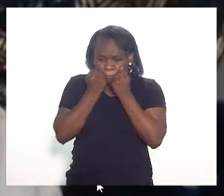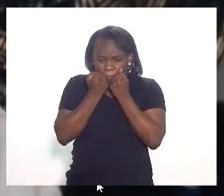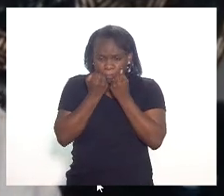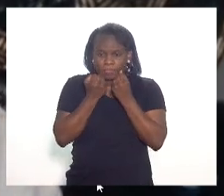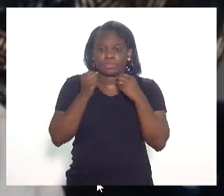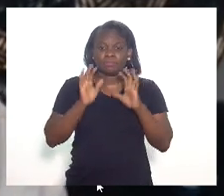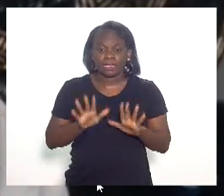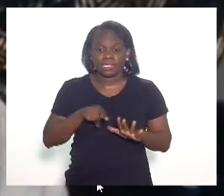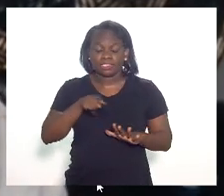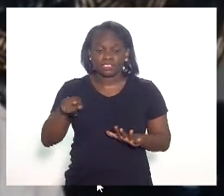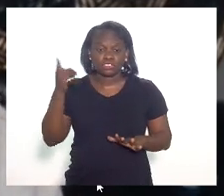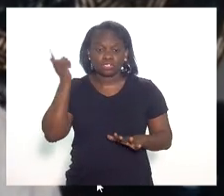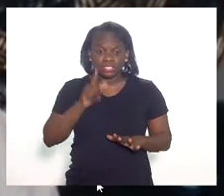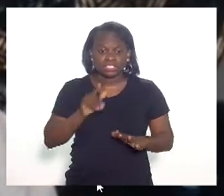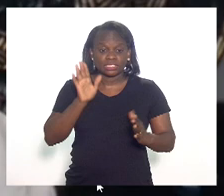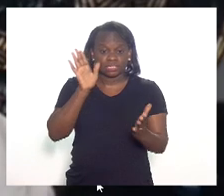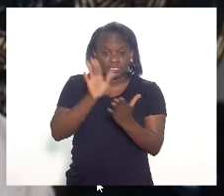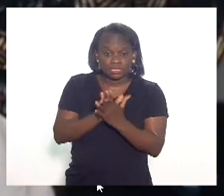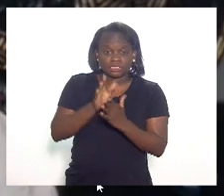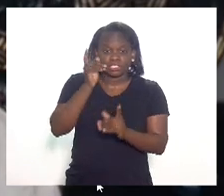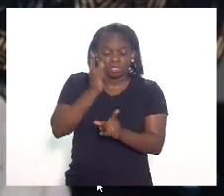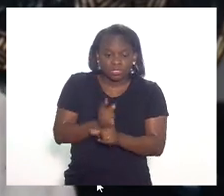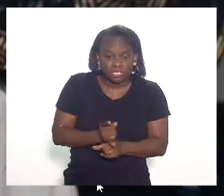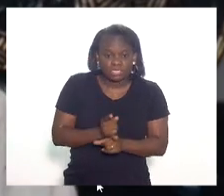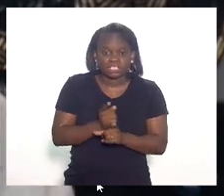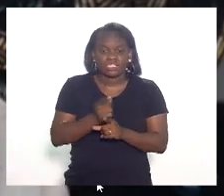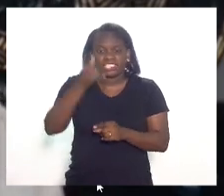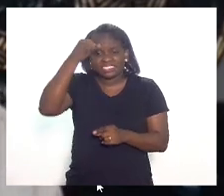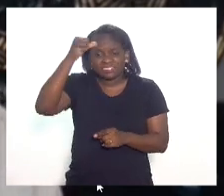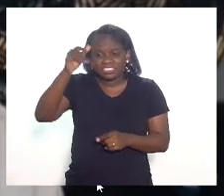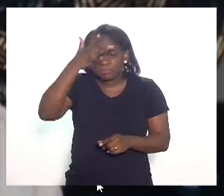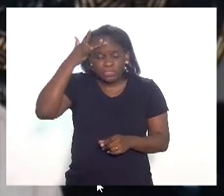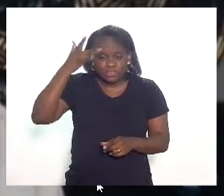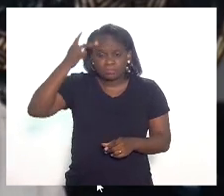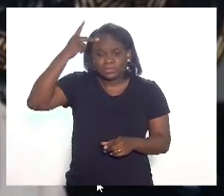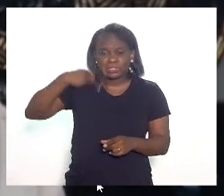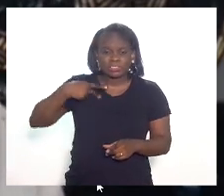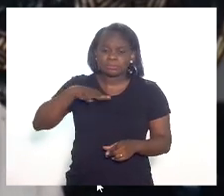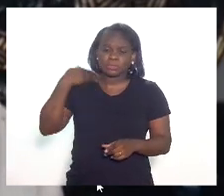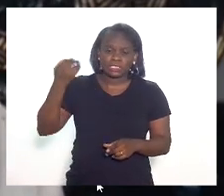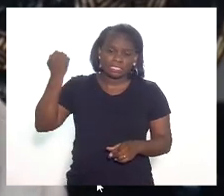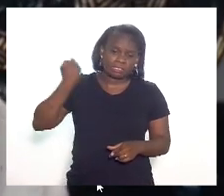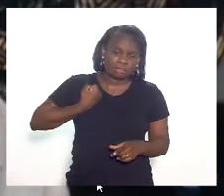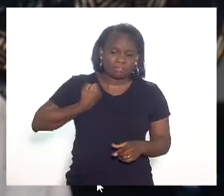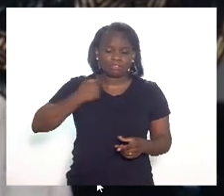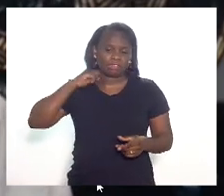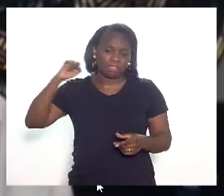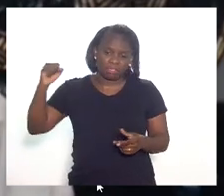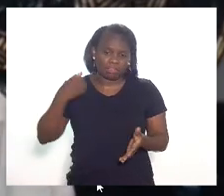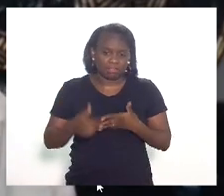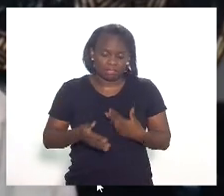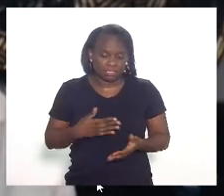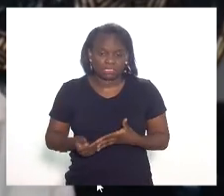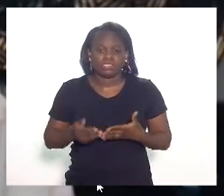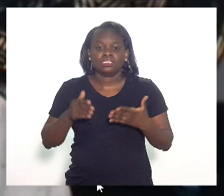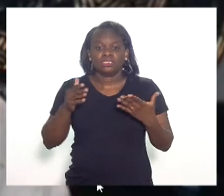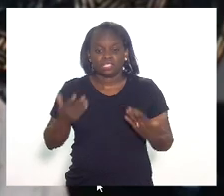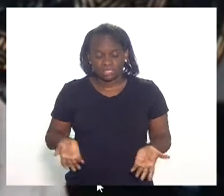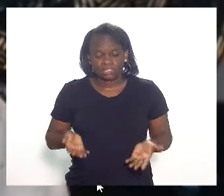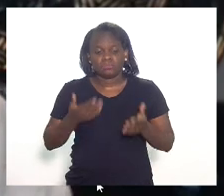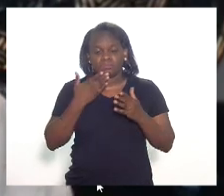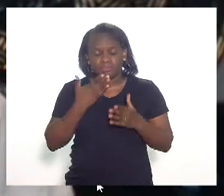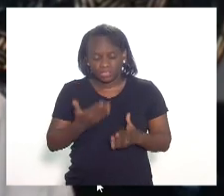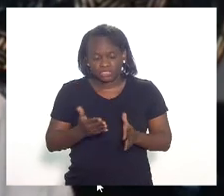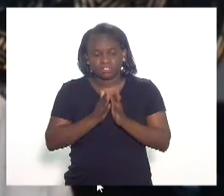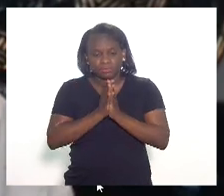chegar a elas e evitar um suicídio que seja, já vai ser de grande valer. Então, dá isso pela ordem e